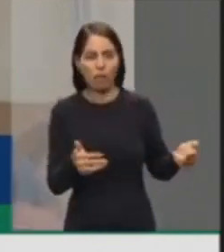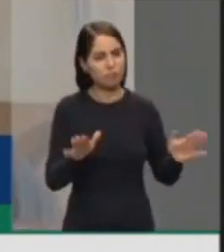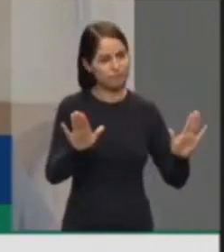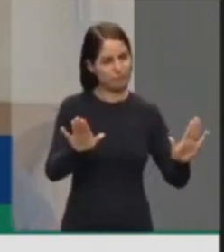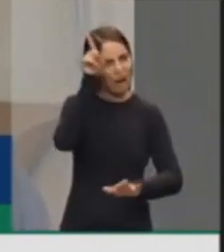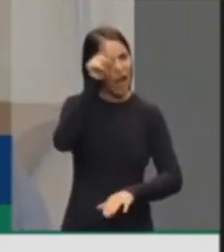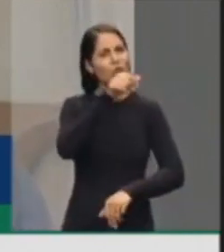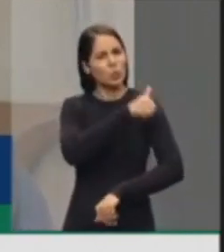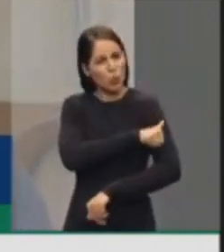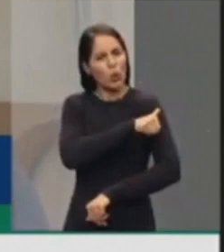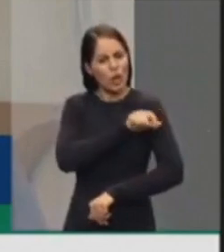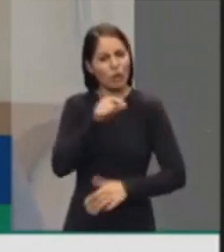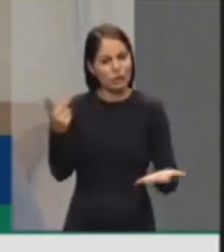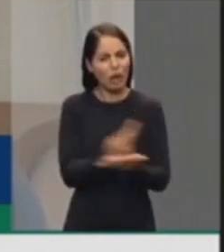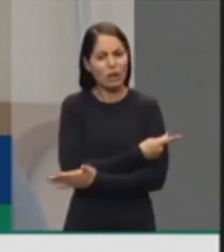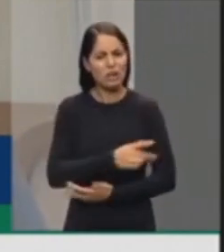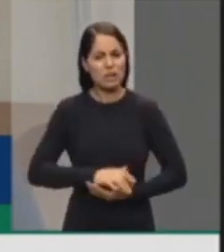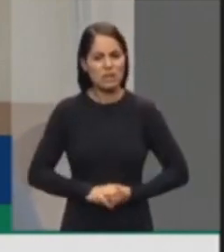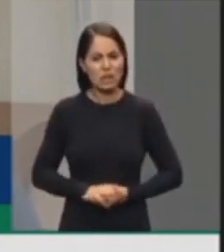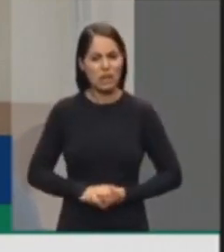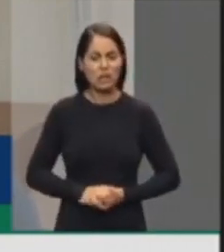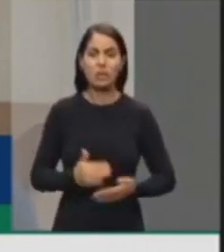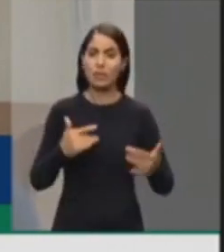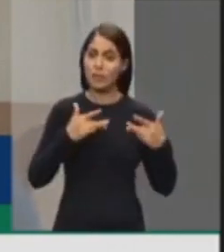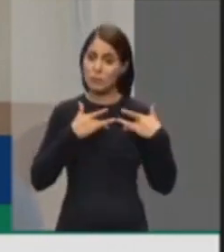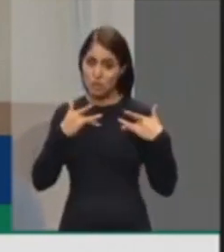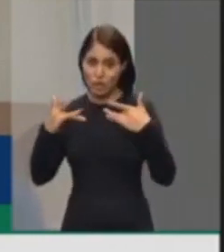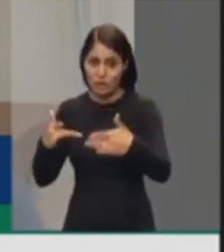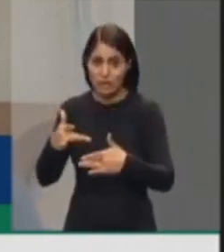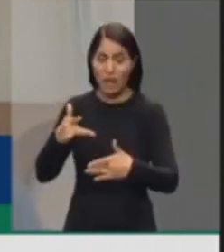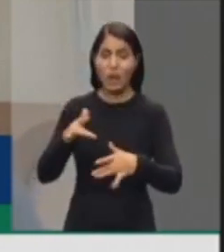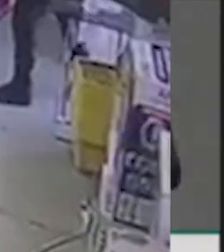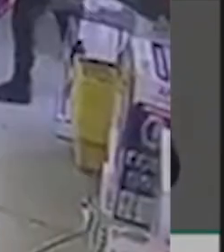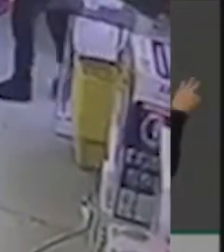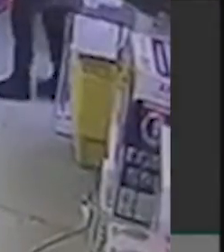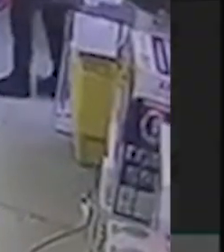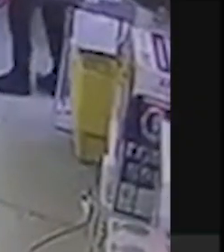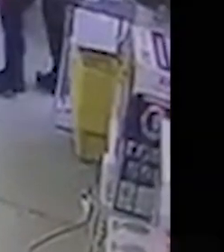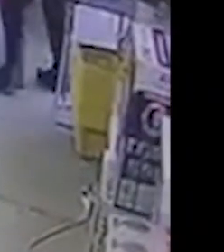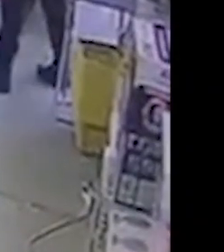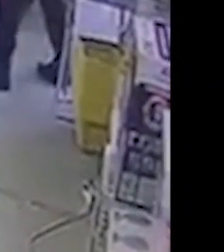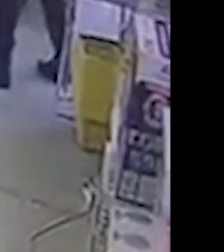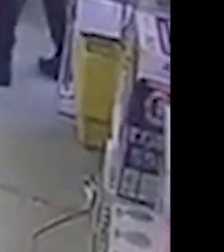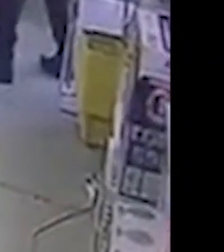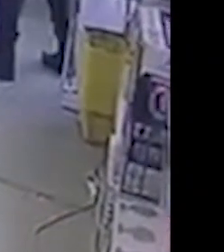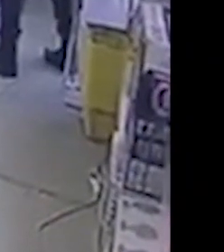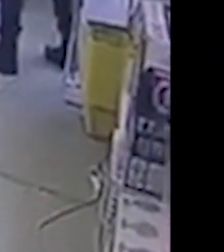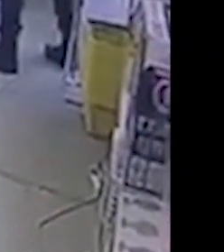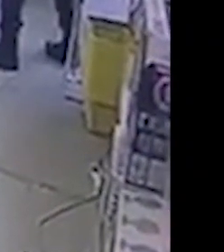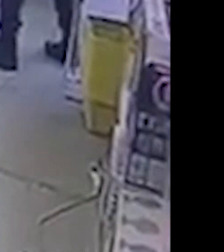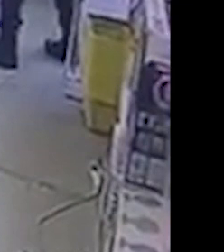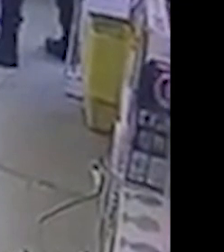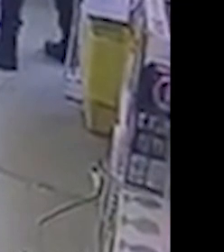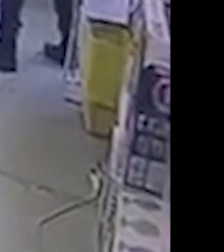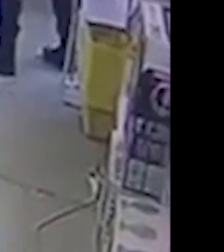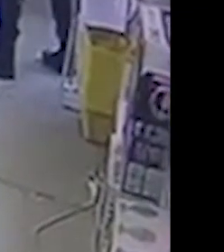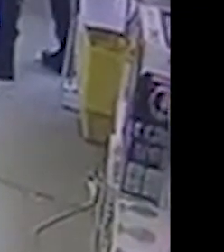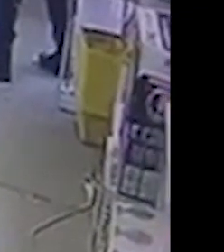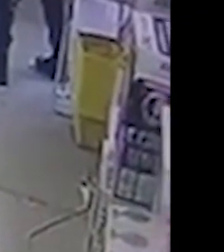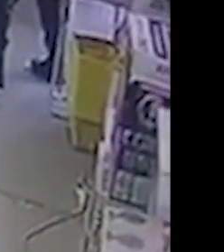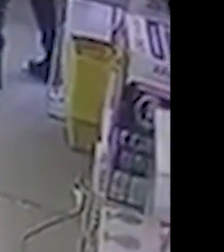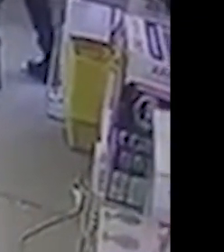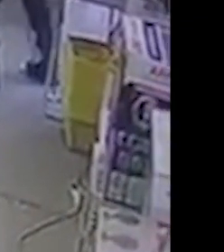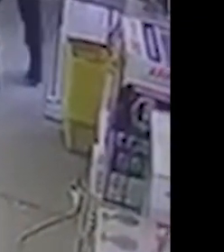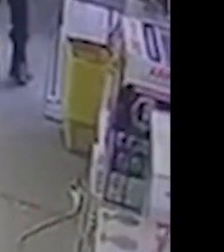solidarizar com a família do Cabo Cardoso, que foi morto de forma covarde, covarde, por um